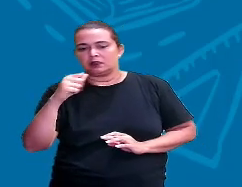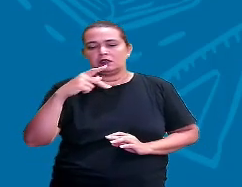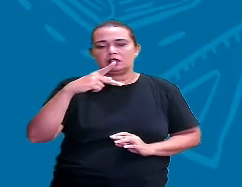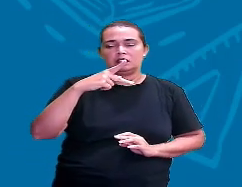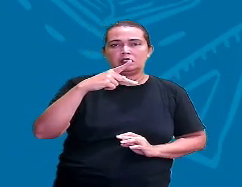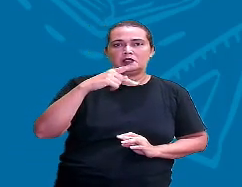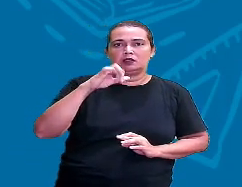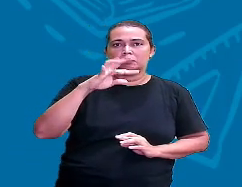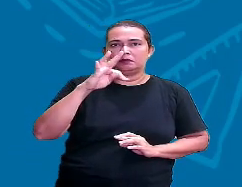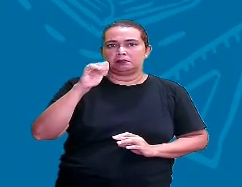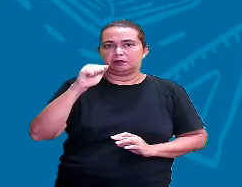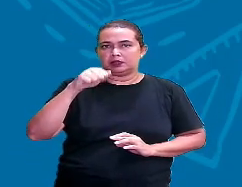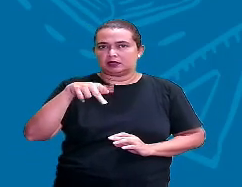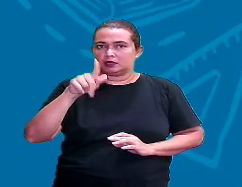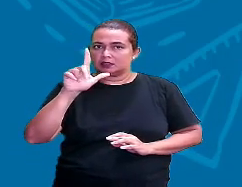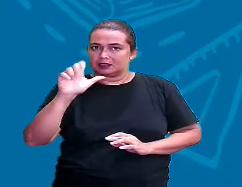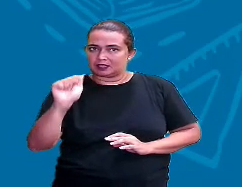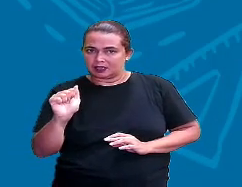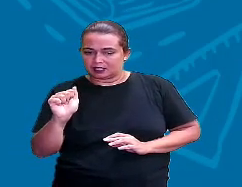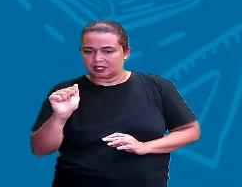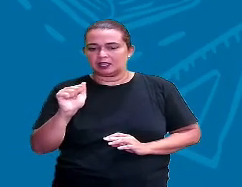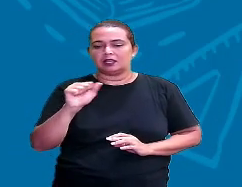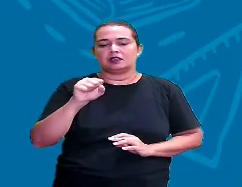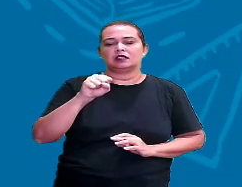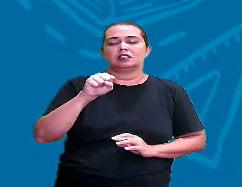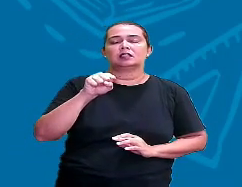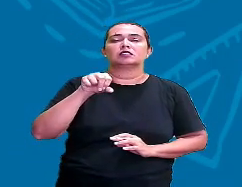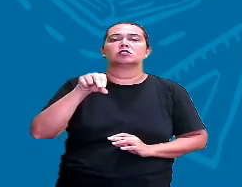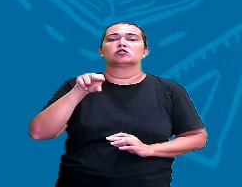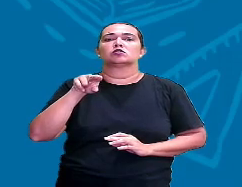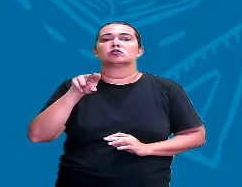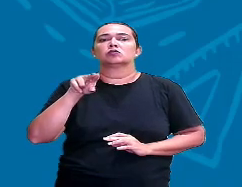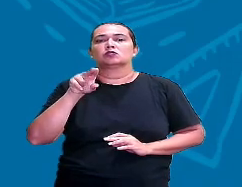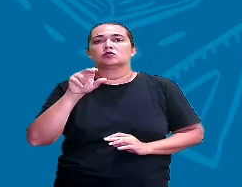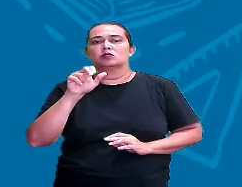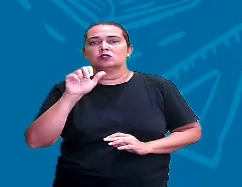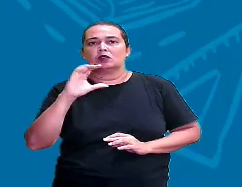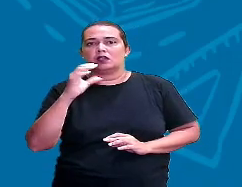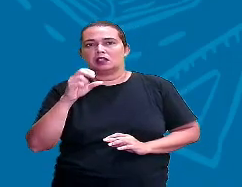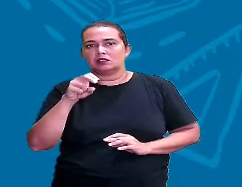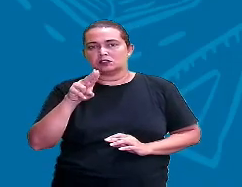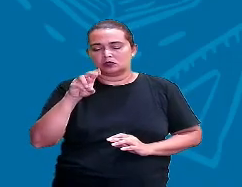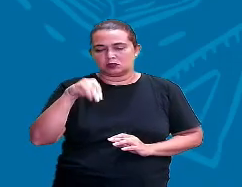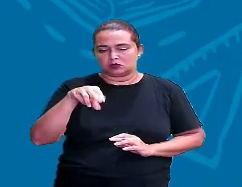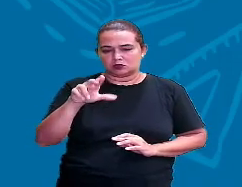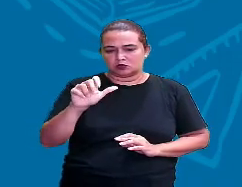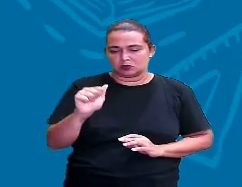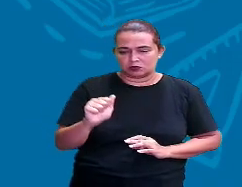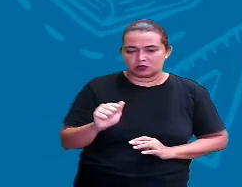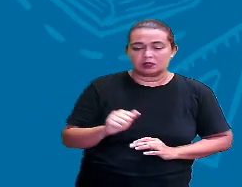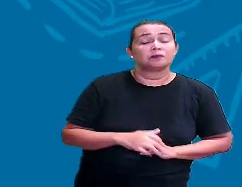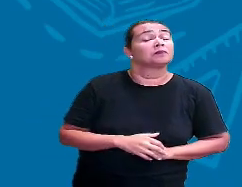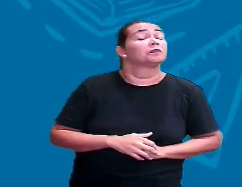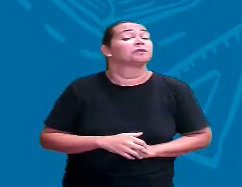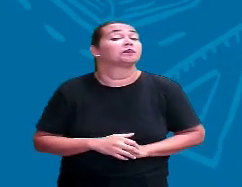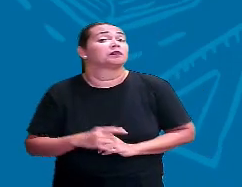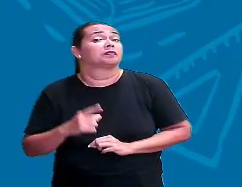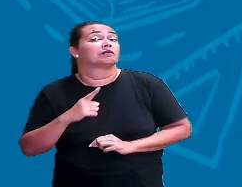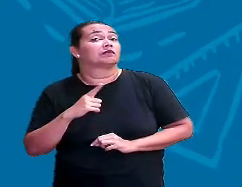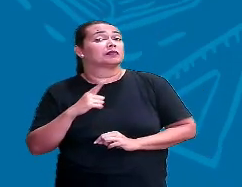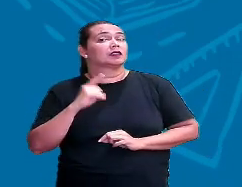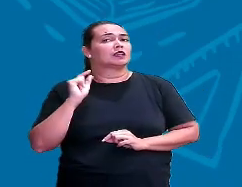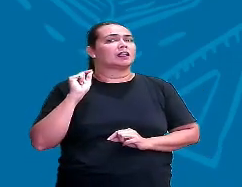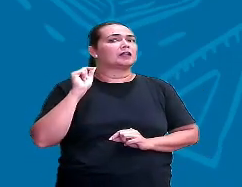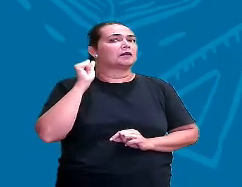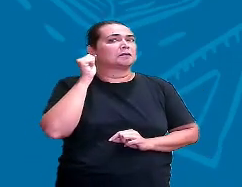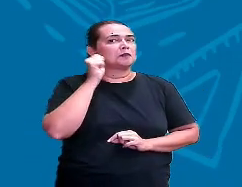Camila Pitanga, aquela atriz, lembra? Aí, ó, ela tem esse sobrenome, Pitanga. E vem de um